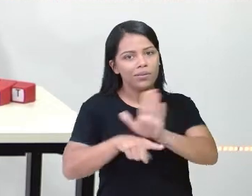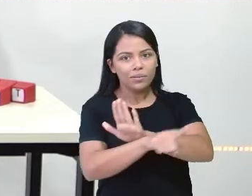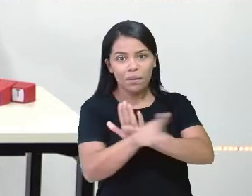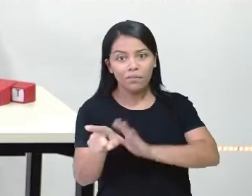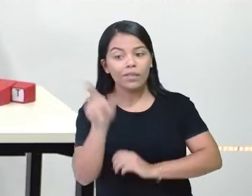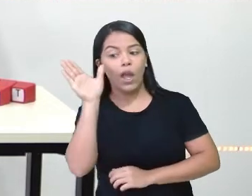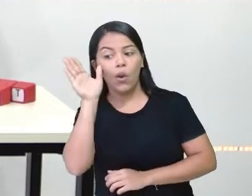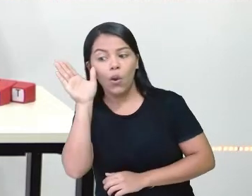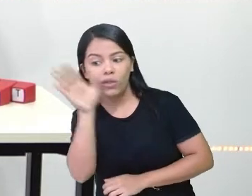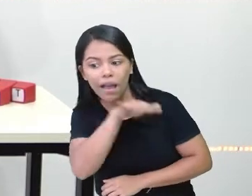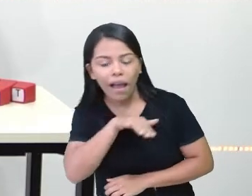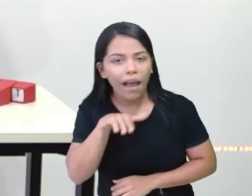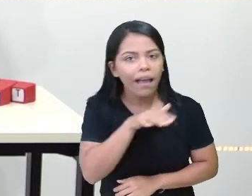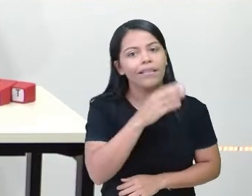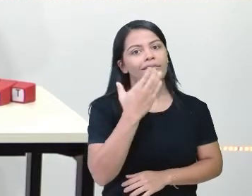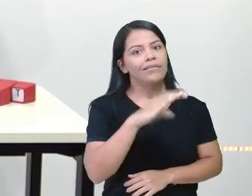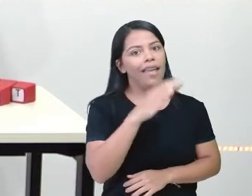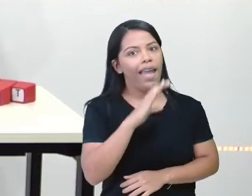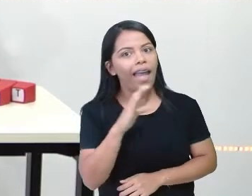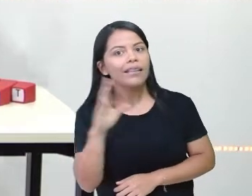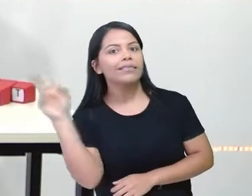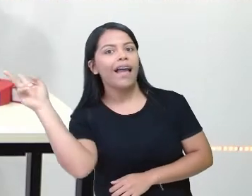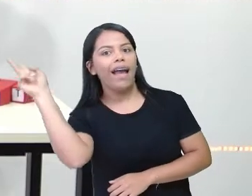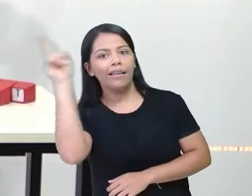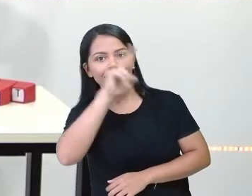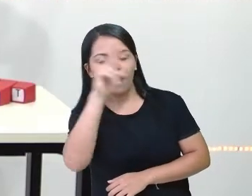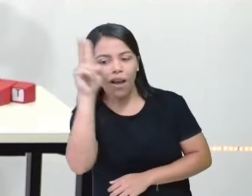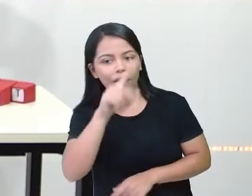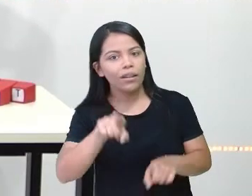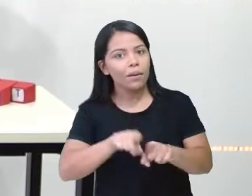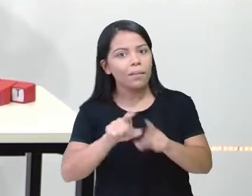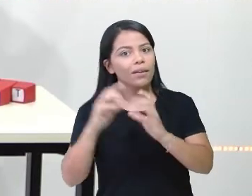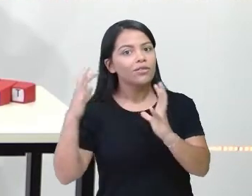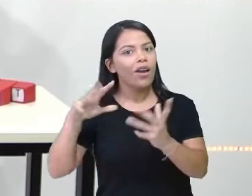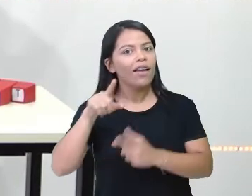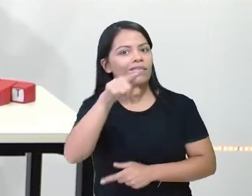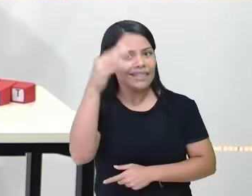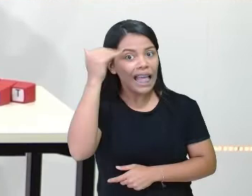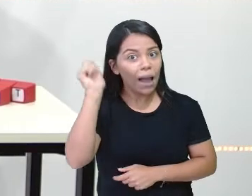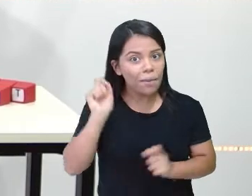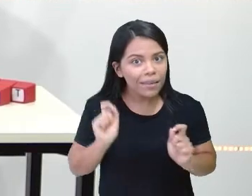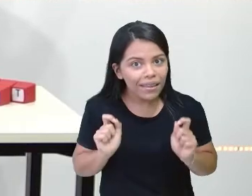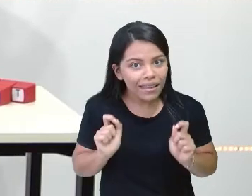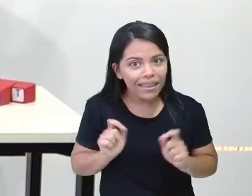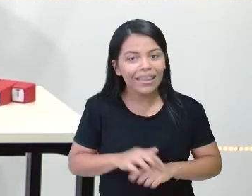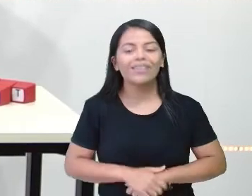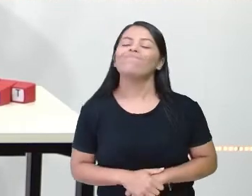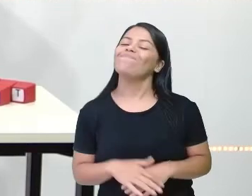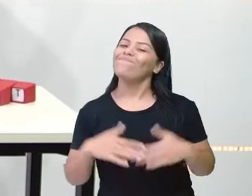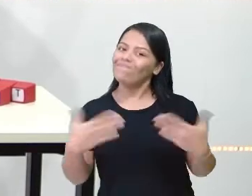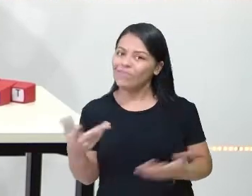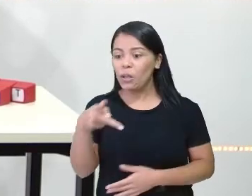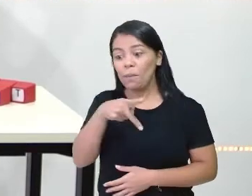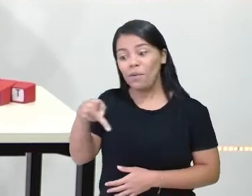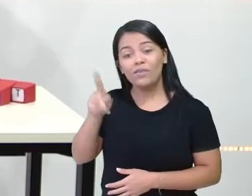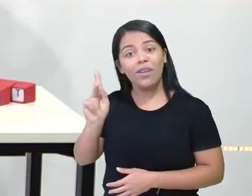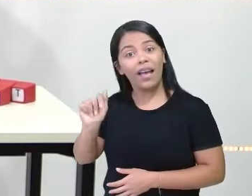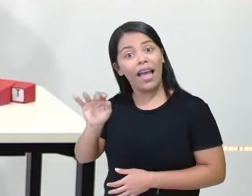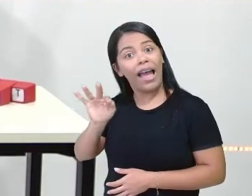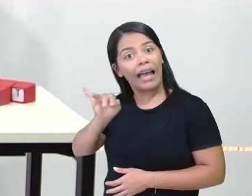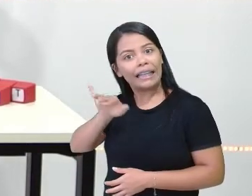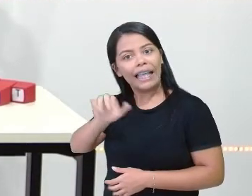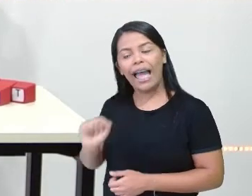ciências, em história, em geografia. Já sabe quem é? Já sim, né? A professora Kátia.